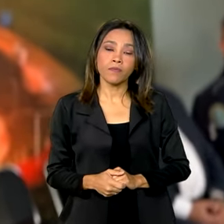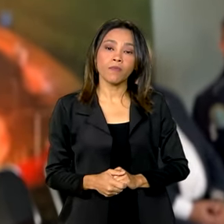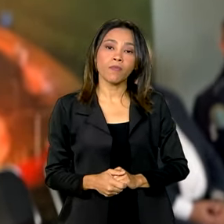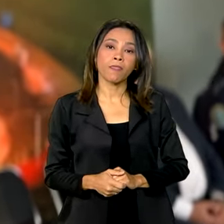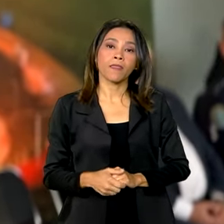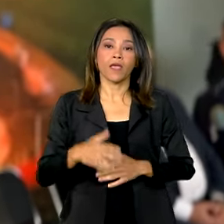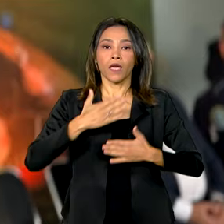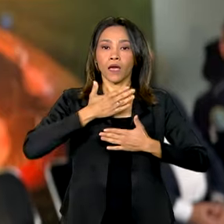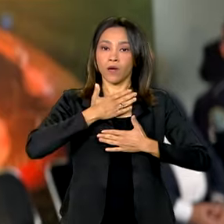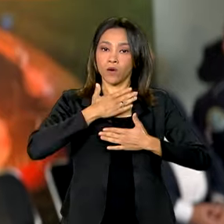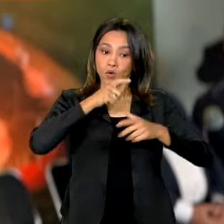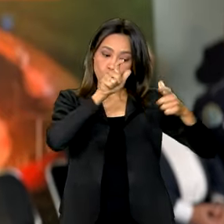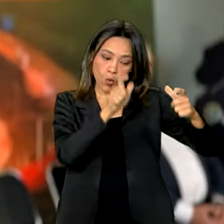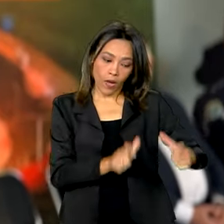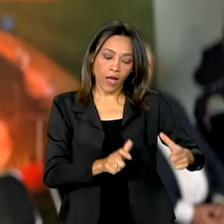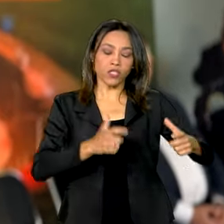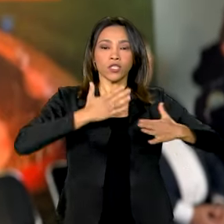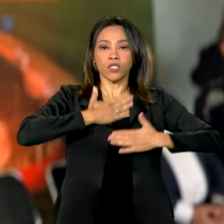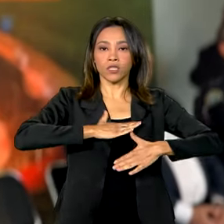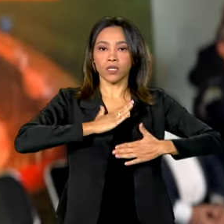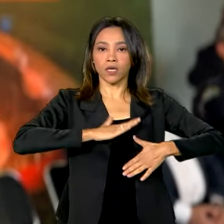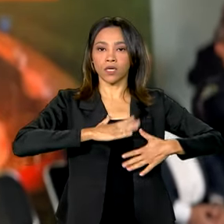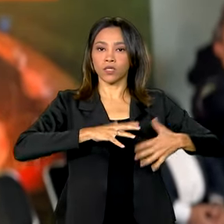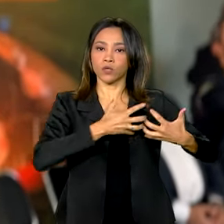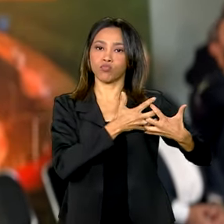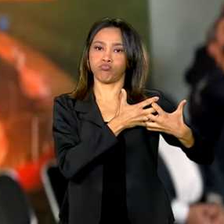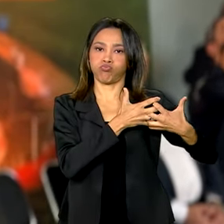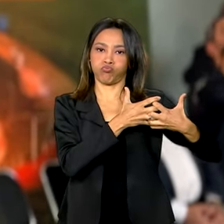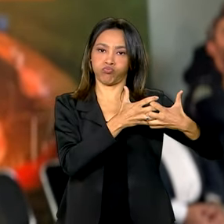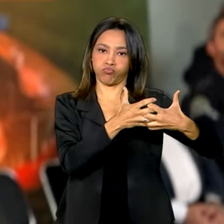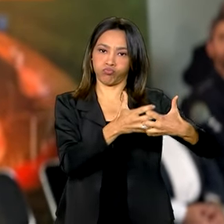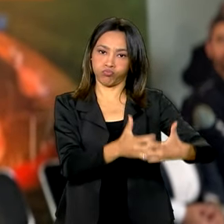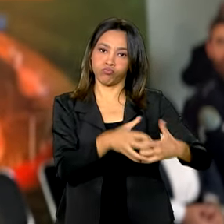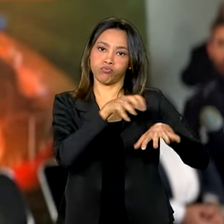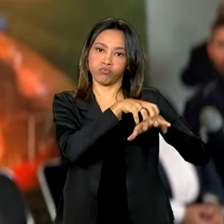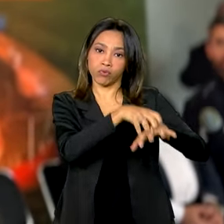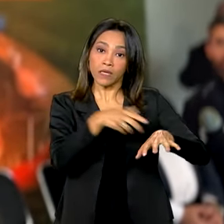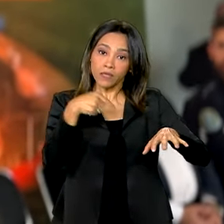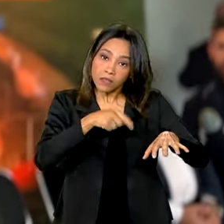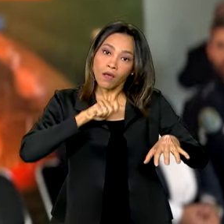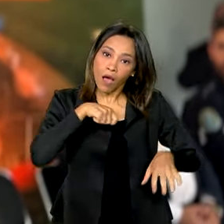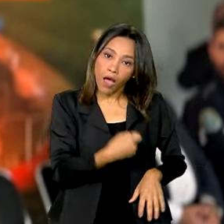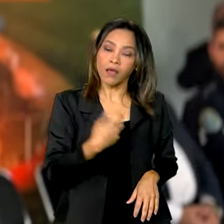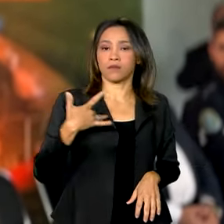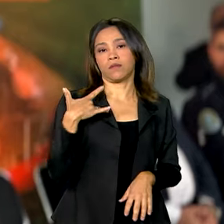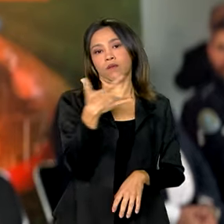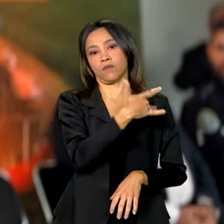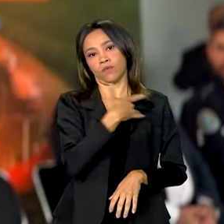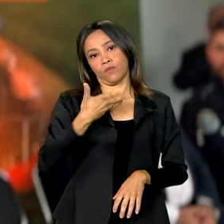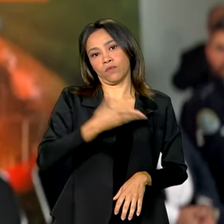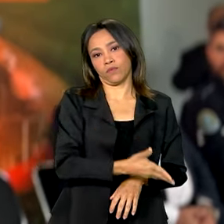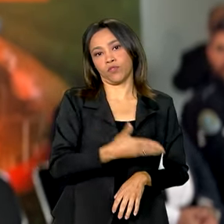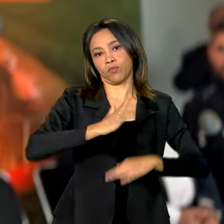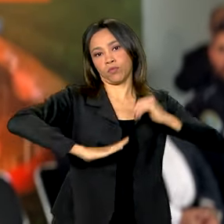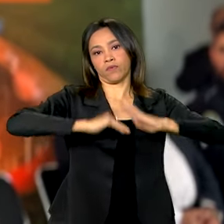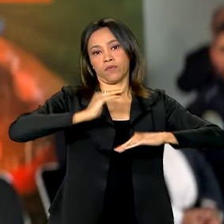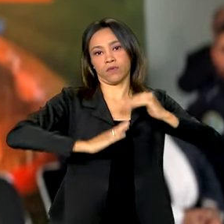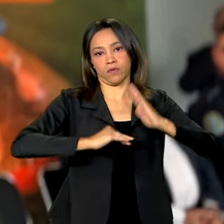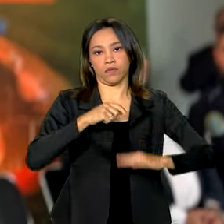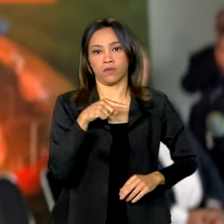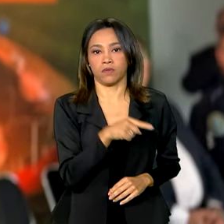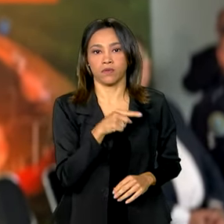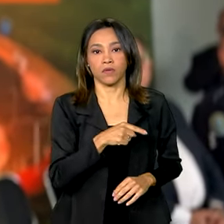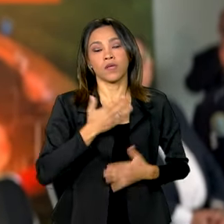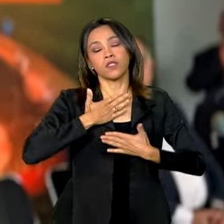como este, um ponto de parada e descanso, é saúde pública, é uma vacina. Nós estamos